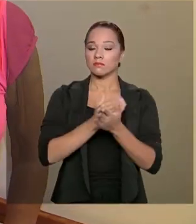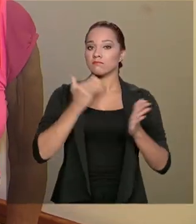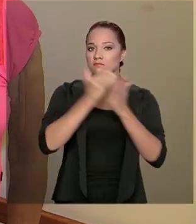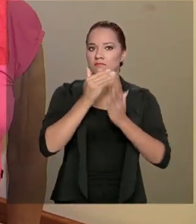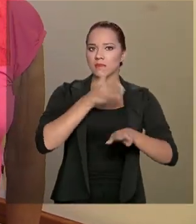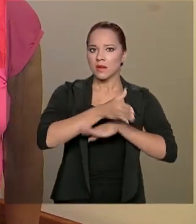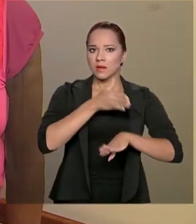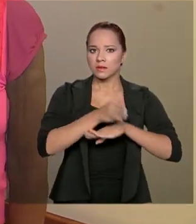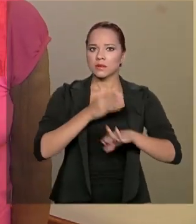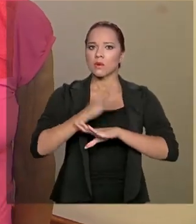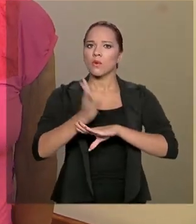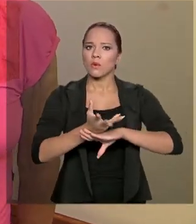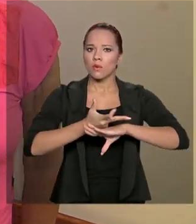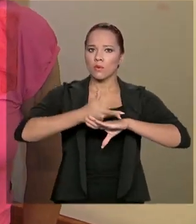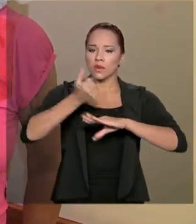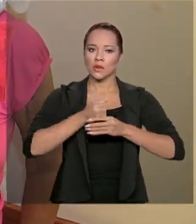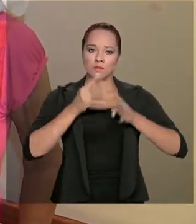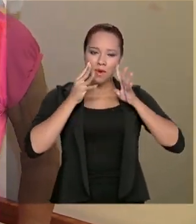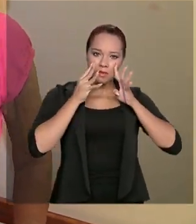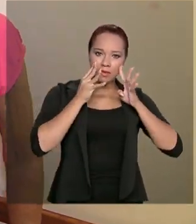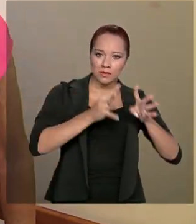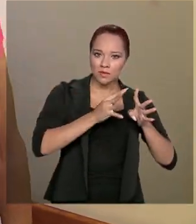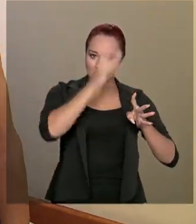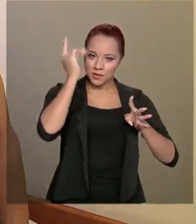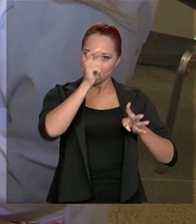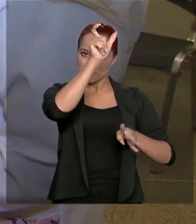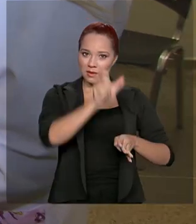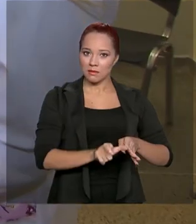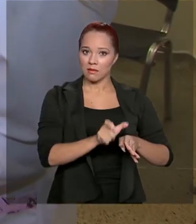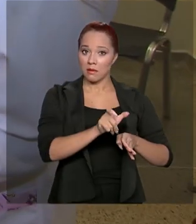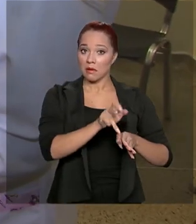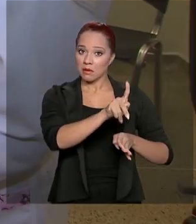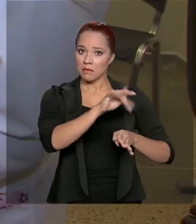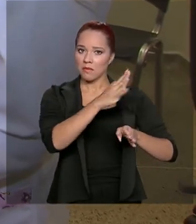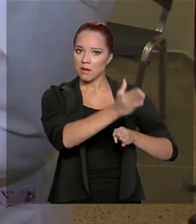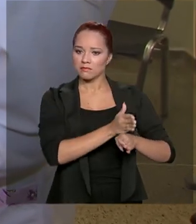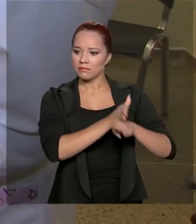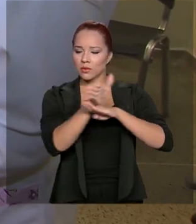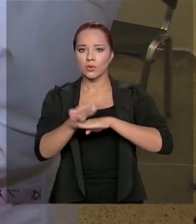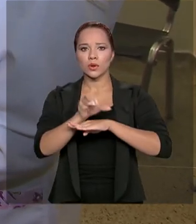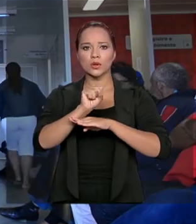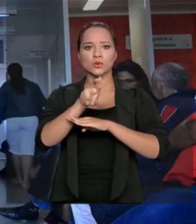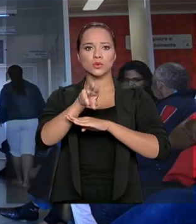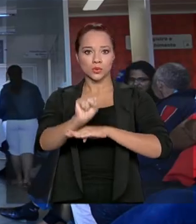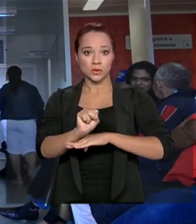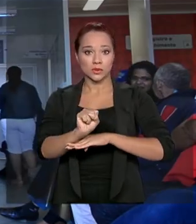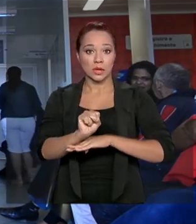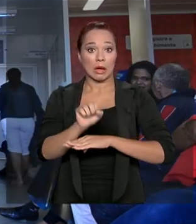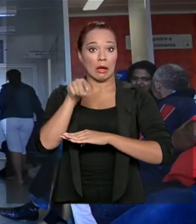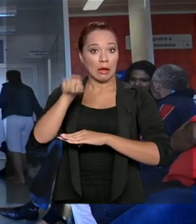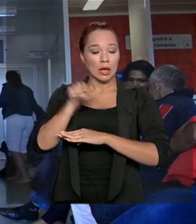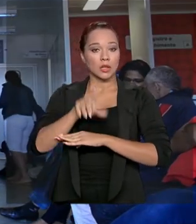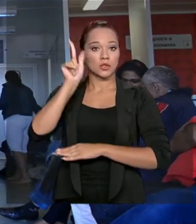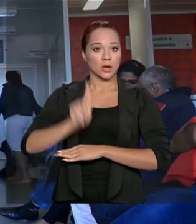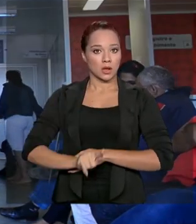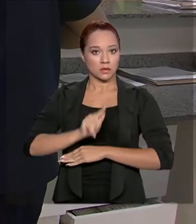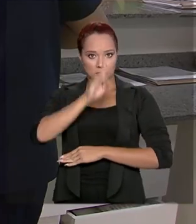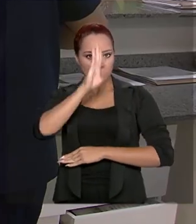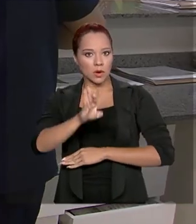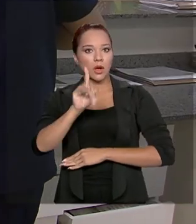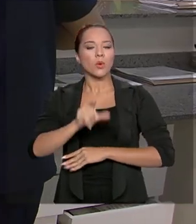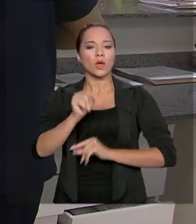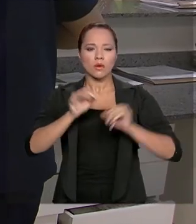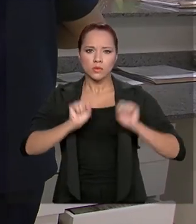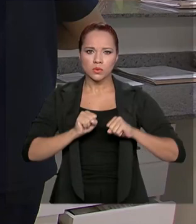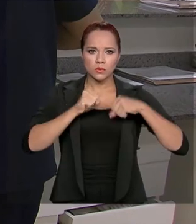acesso e qualificação do atendimento prestado ao cidadão que procura o Sistema Único de Saúde. A função do gerente de atenção primária é